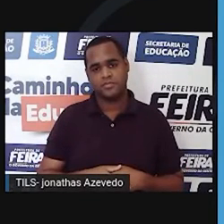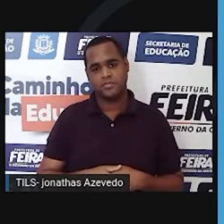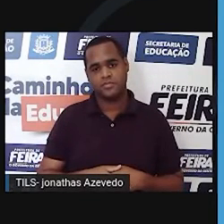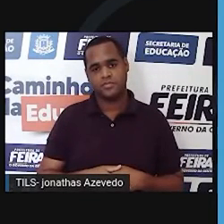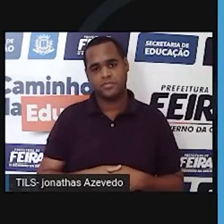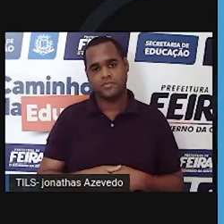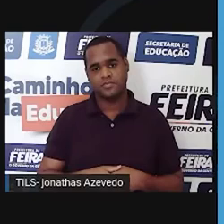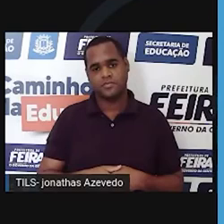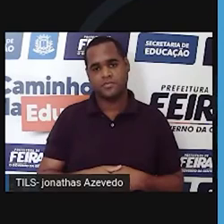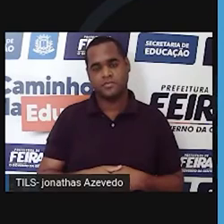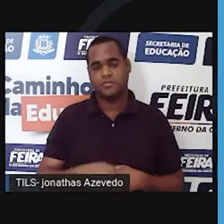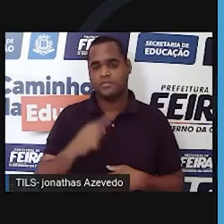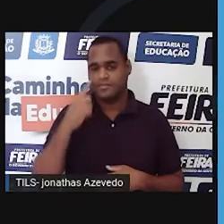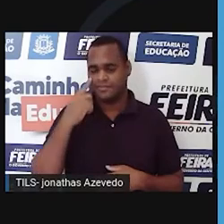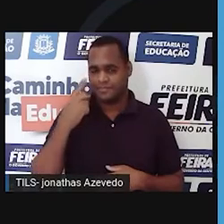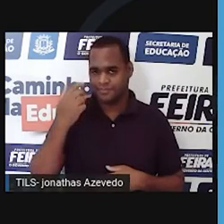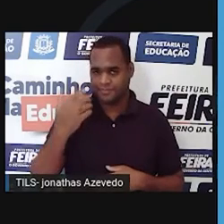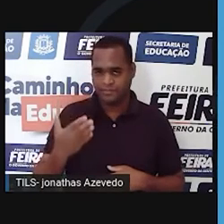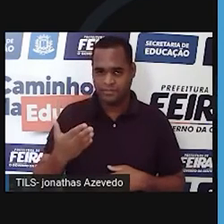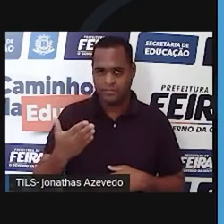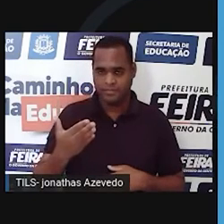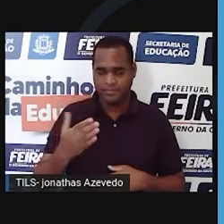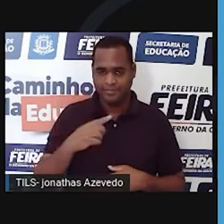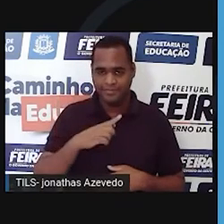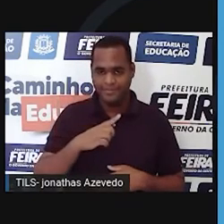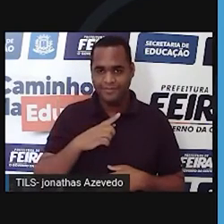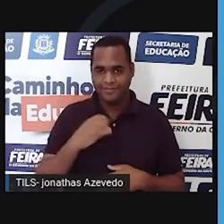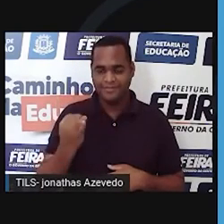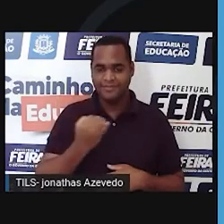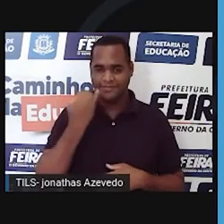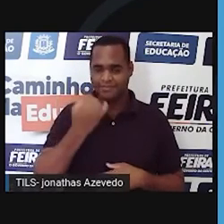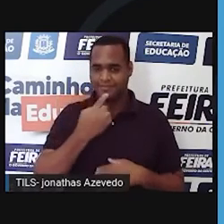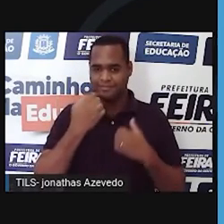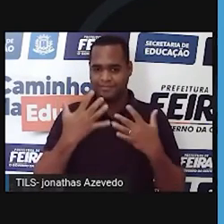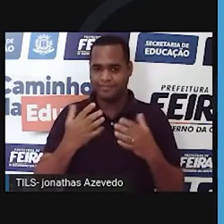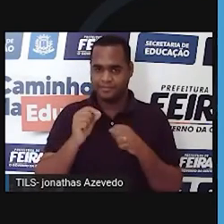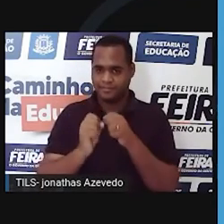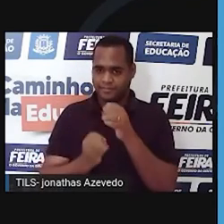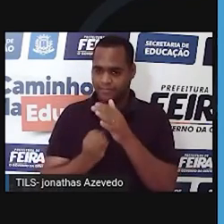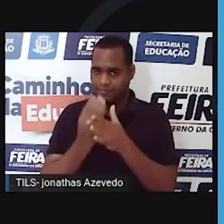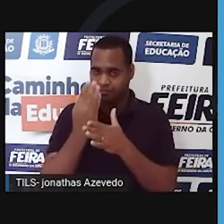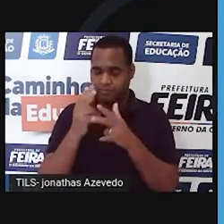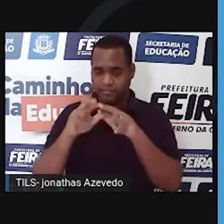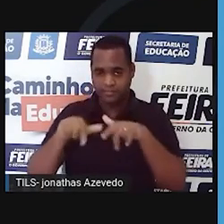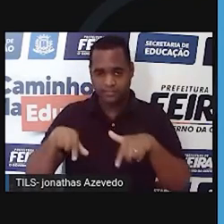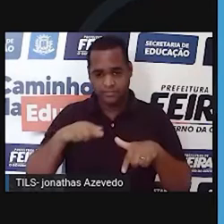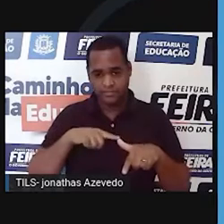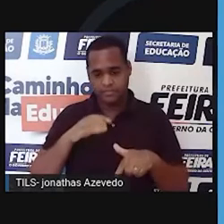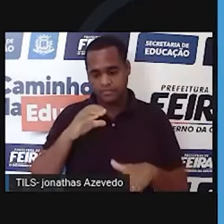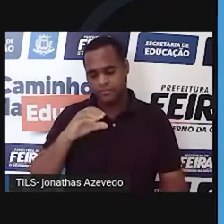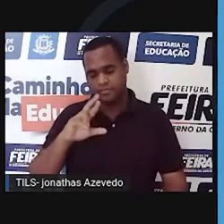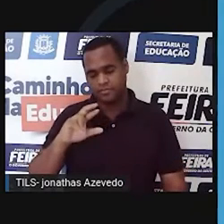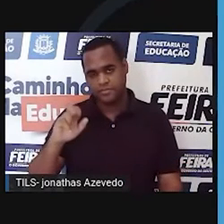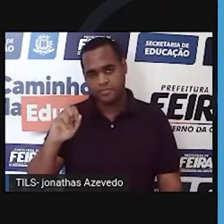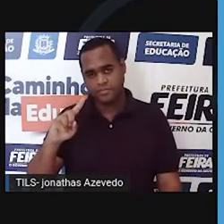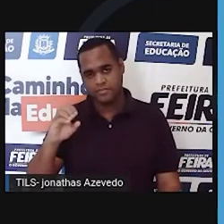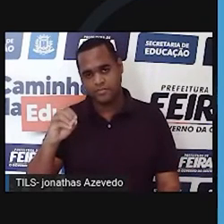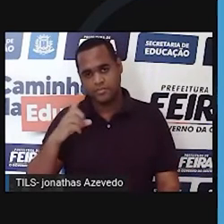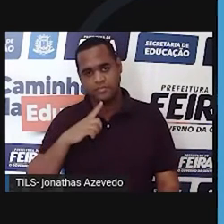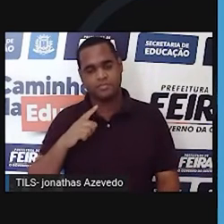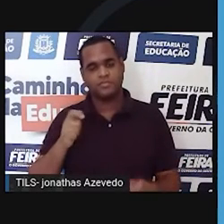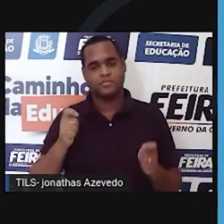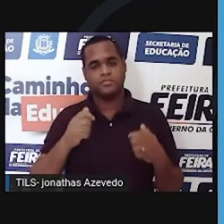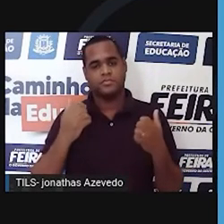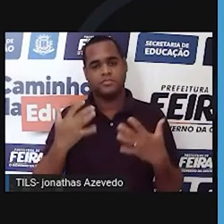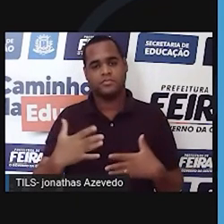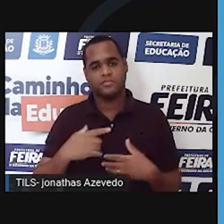Para os brasileiros, o serviço ecossistêmico de produção de água que o cerrado presta, e nisto,